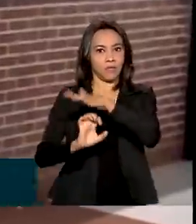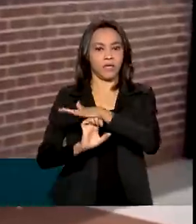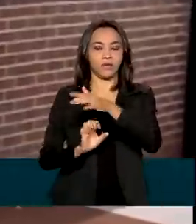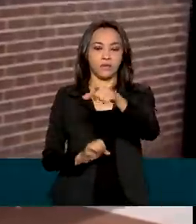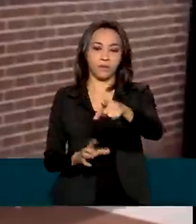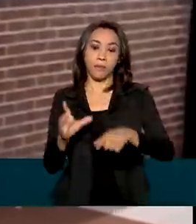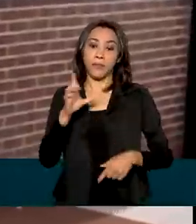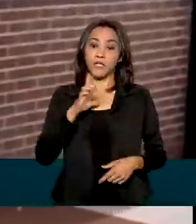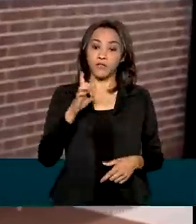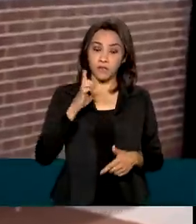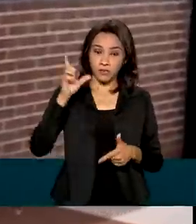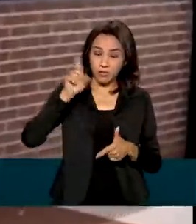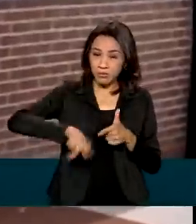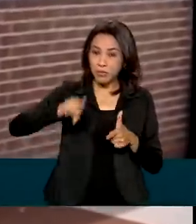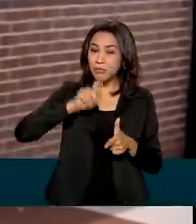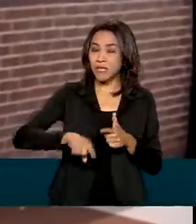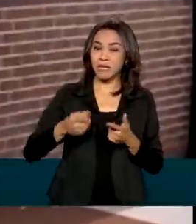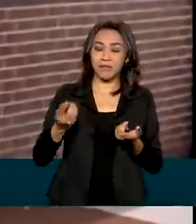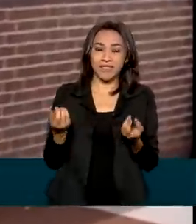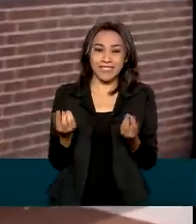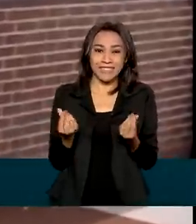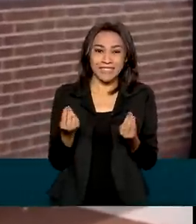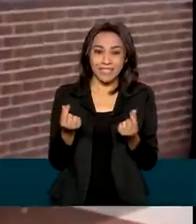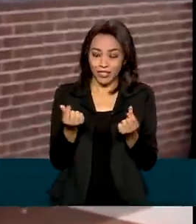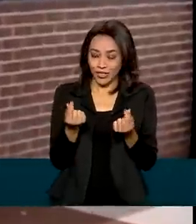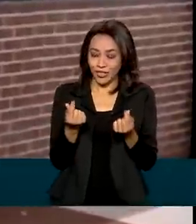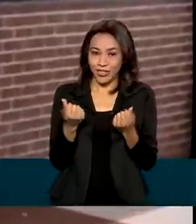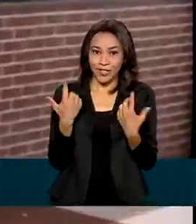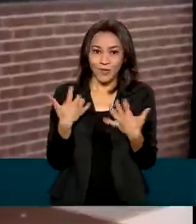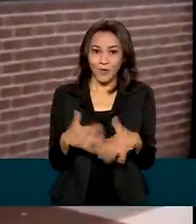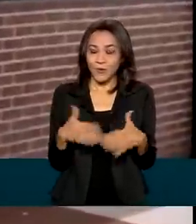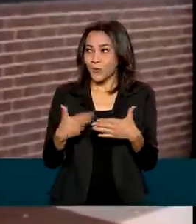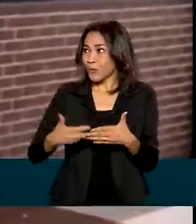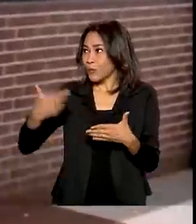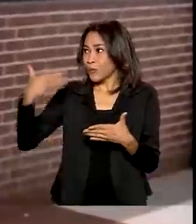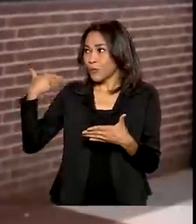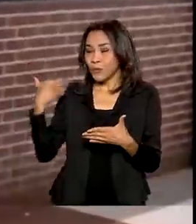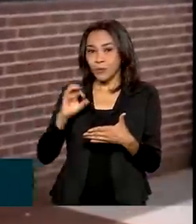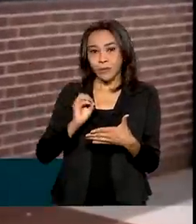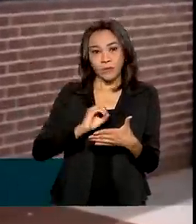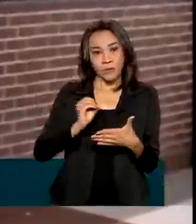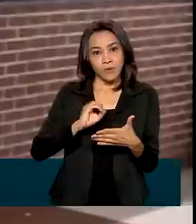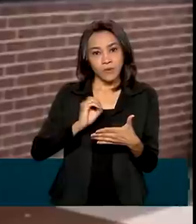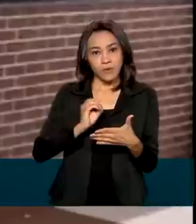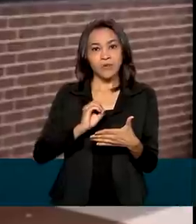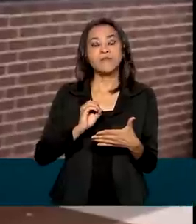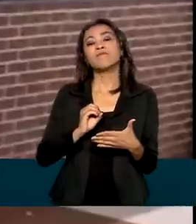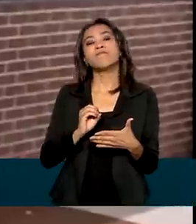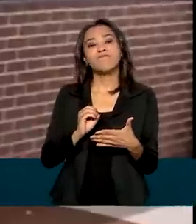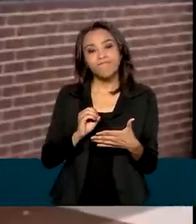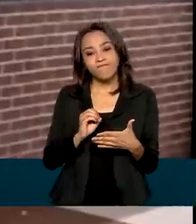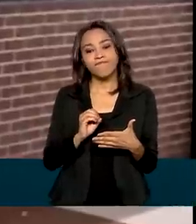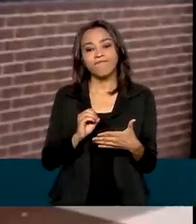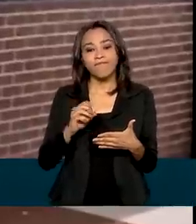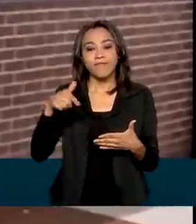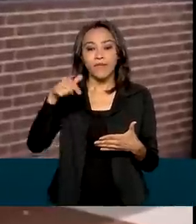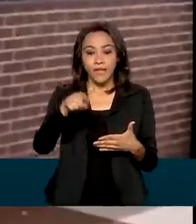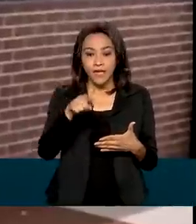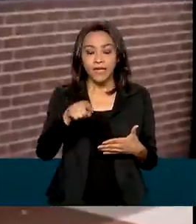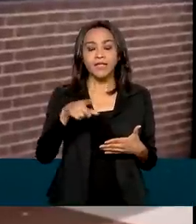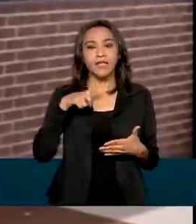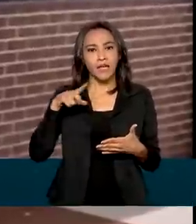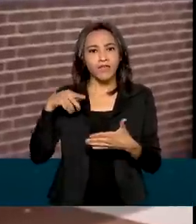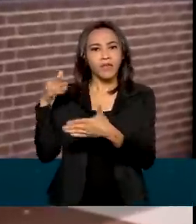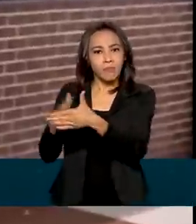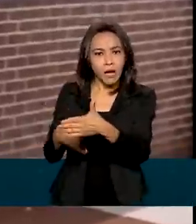crise financeira que a gente nunca tinha passado nesses anos entre o empreendedorismo e encontrando muitas